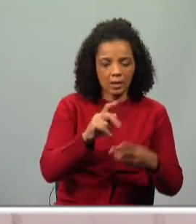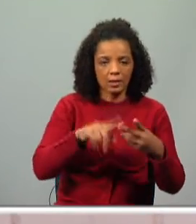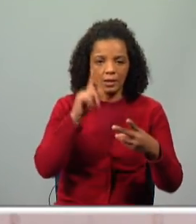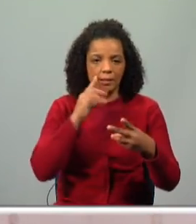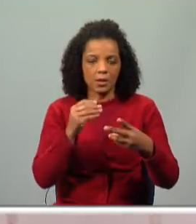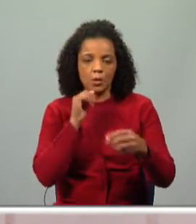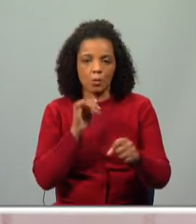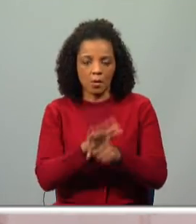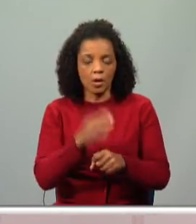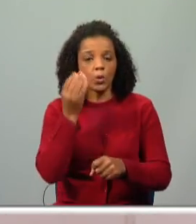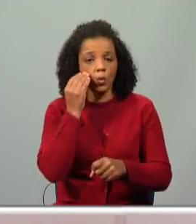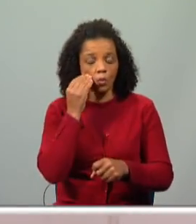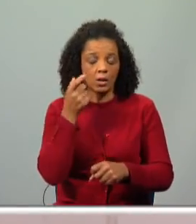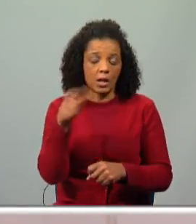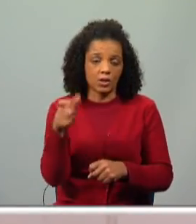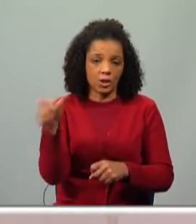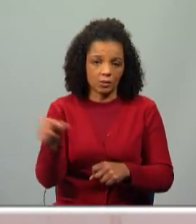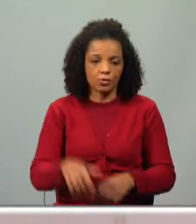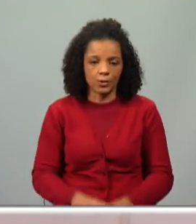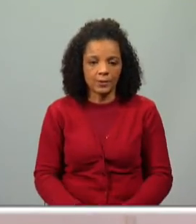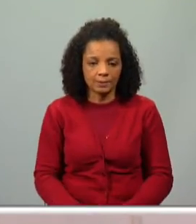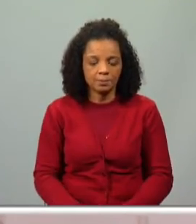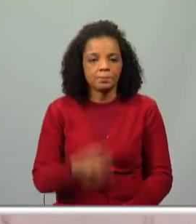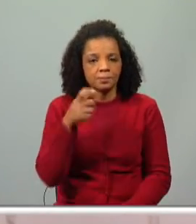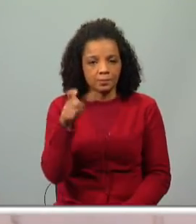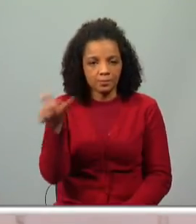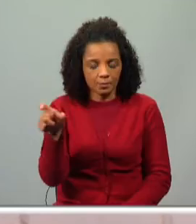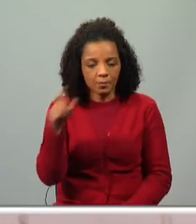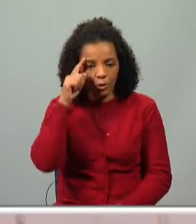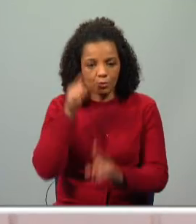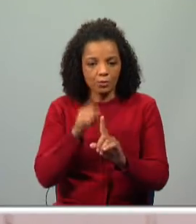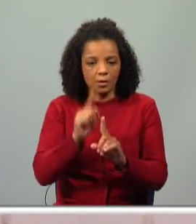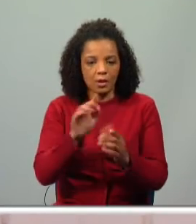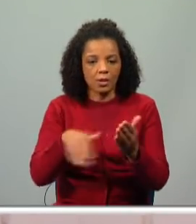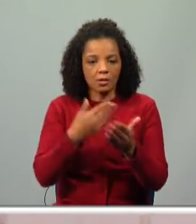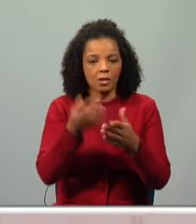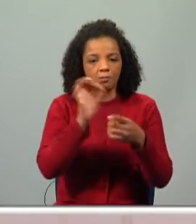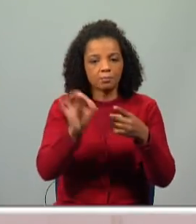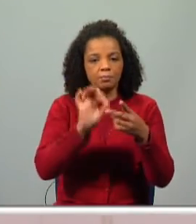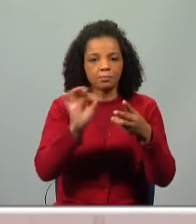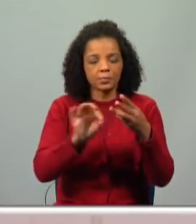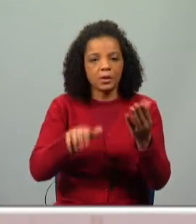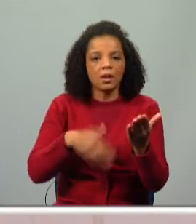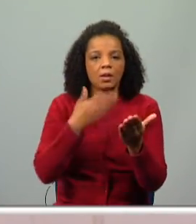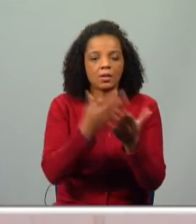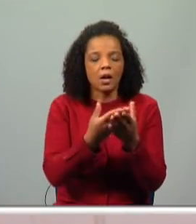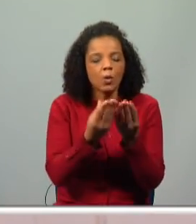mar, utilizando o quê? Adjetivos. Portanto, os adjetivos servem para caracterizar, para atribuir